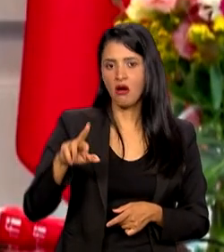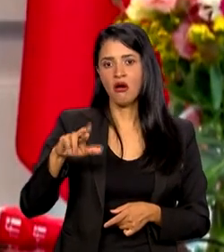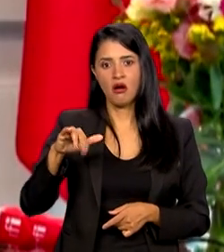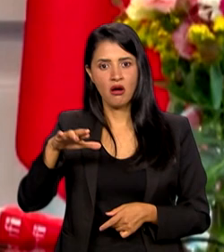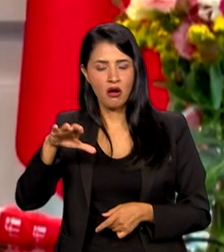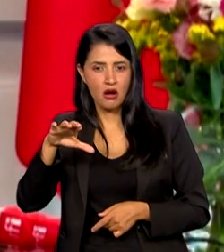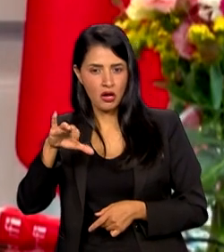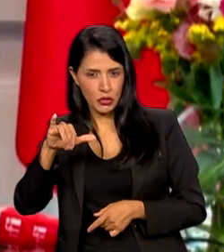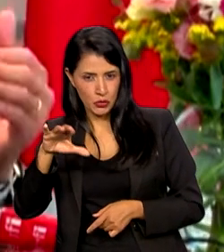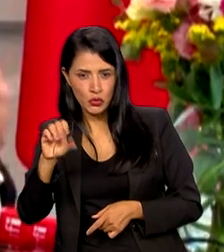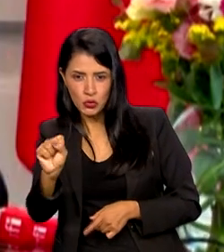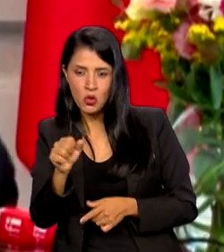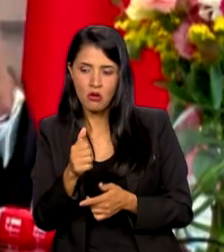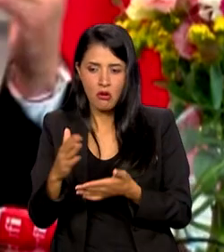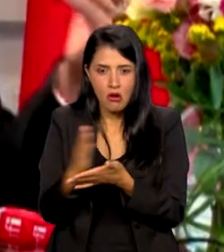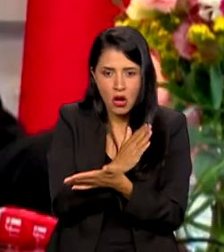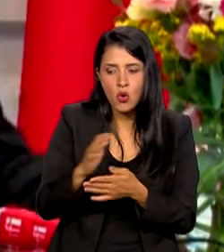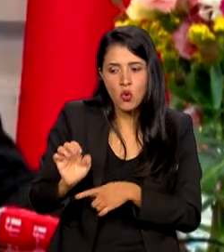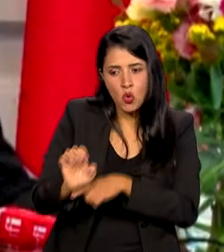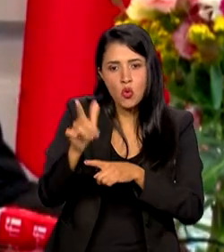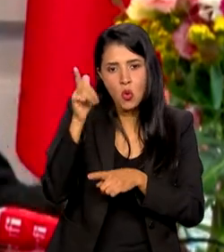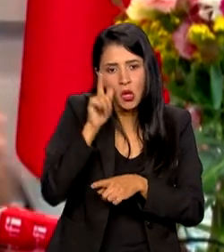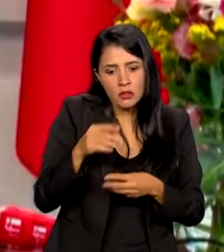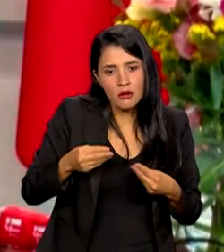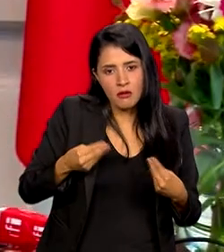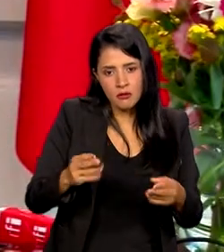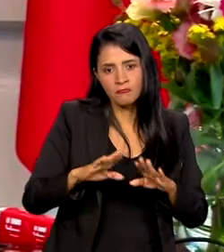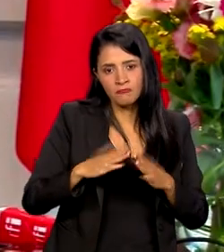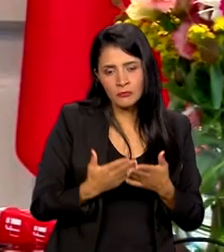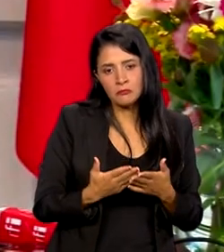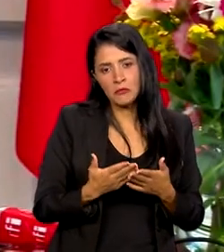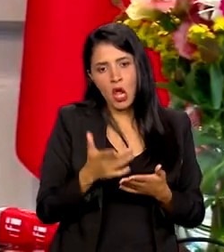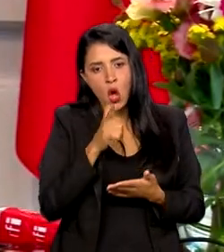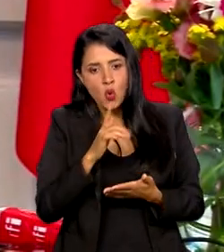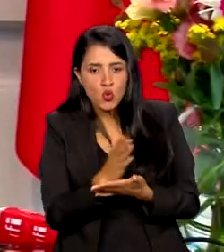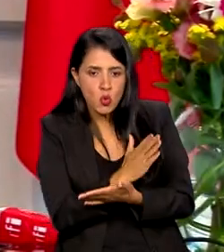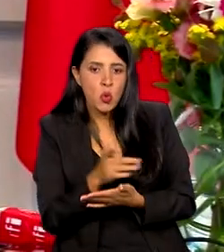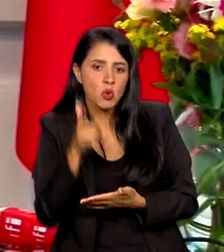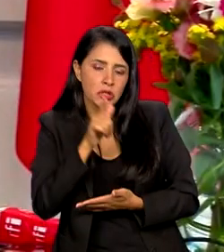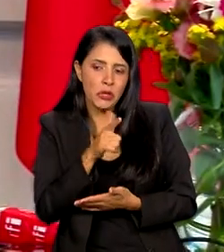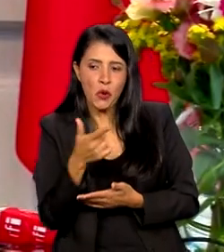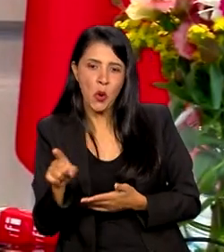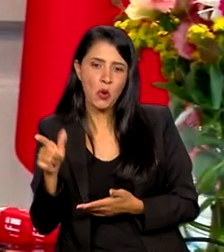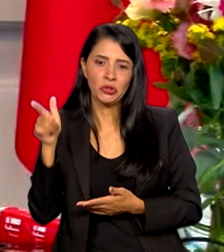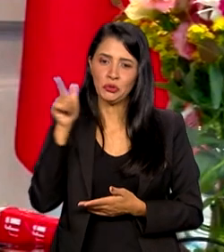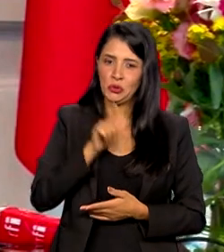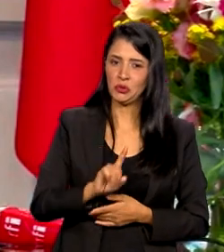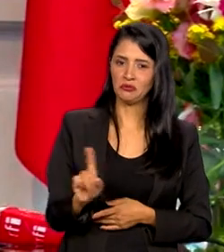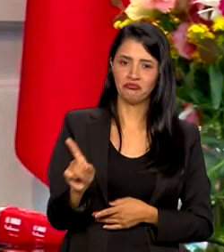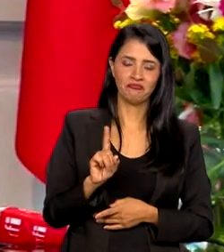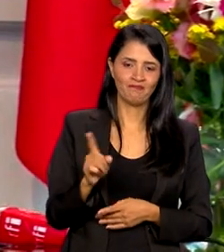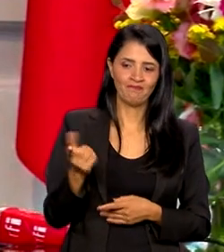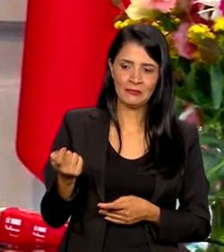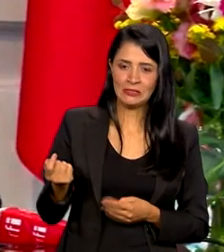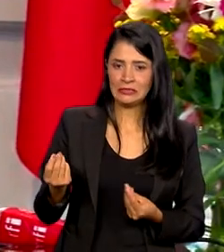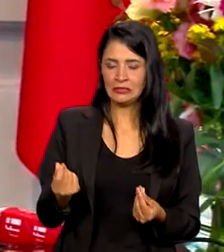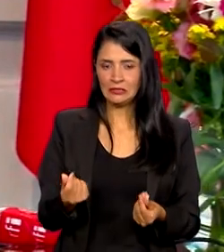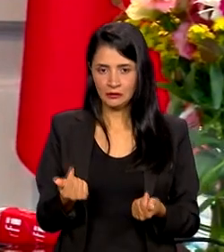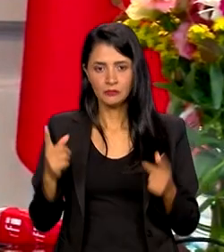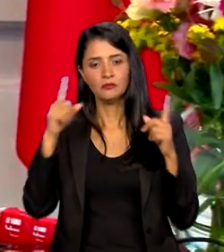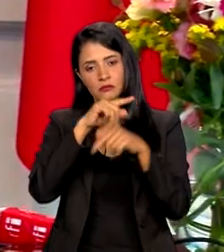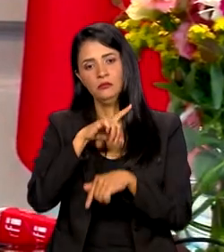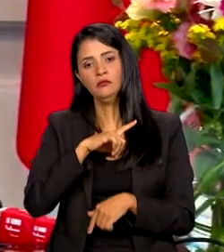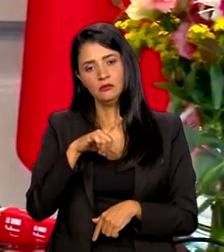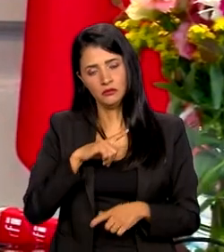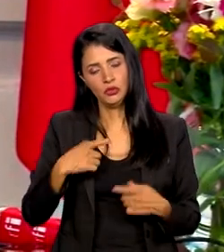estados avançaram mais, outros não. Algumas escolas conseguem oferecer itinerários para os alunos, outras não, menos itinerários. Então, há uma